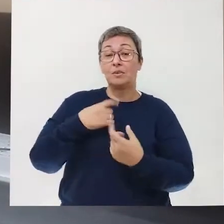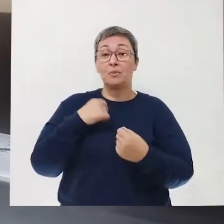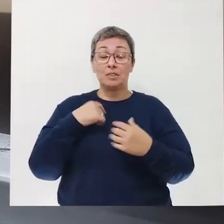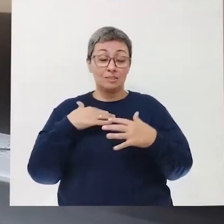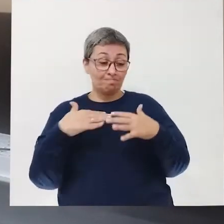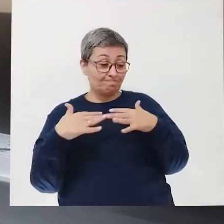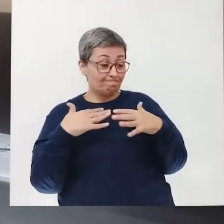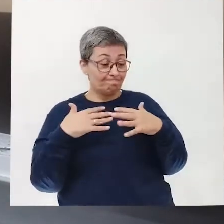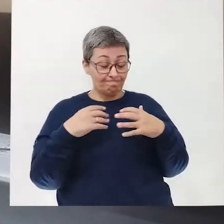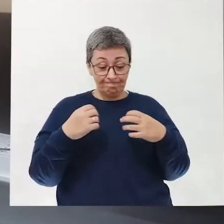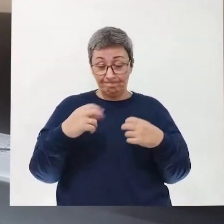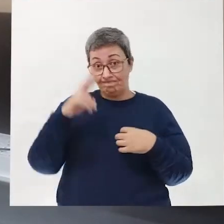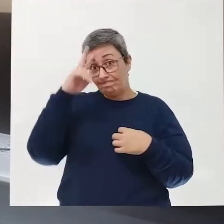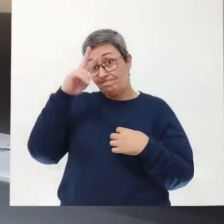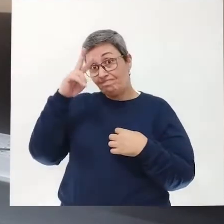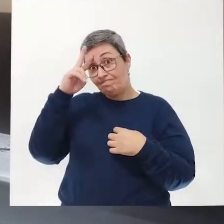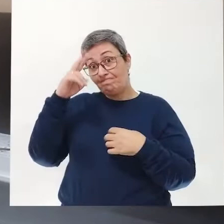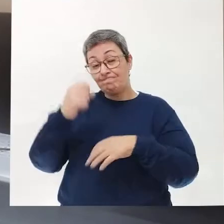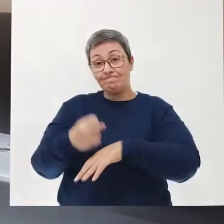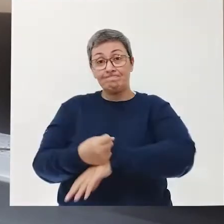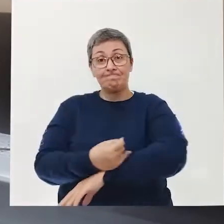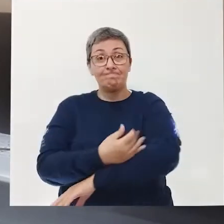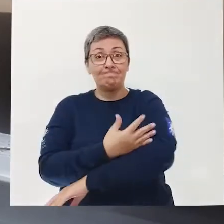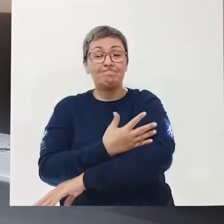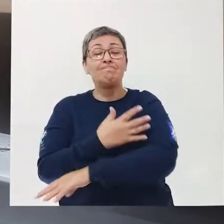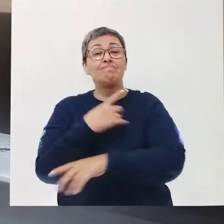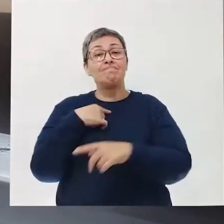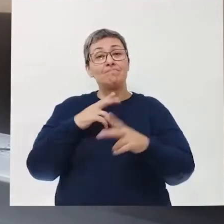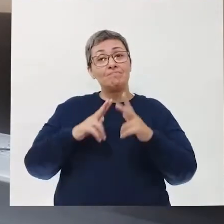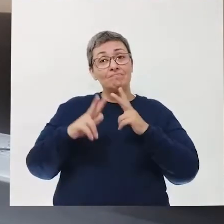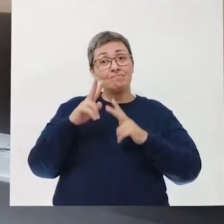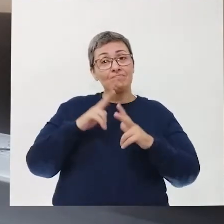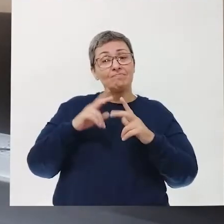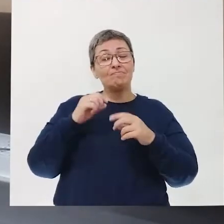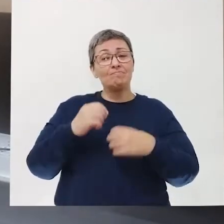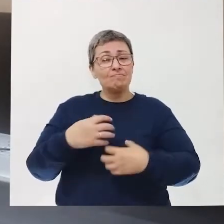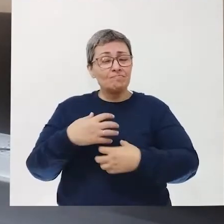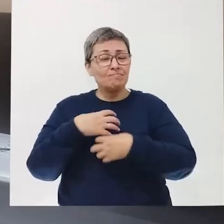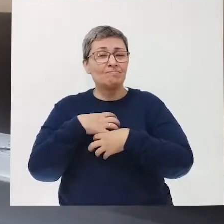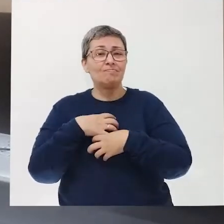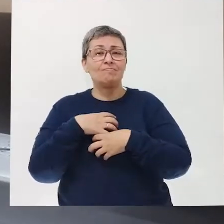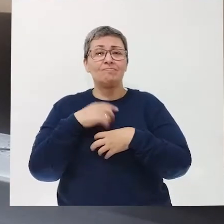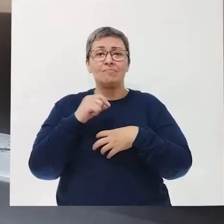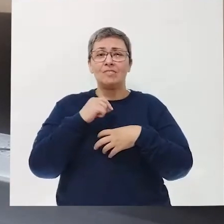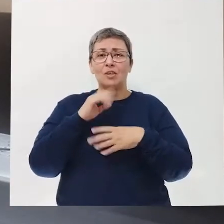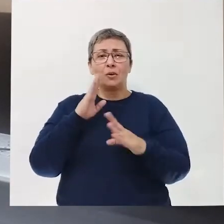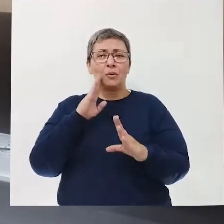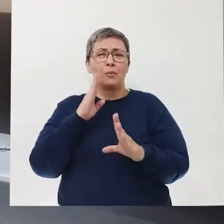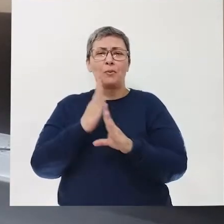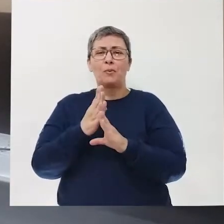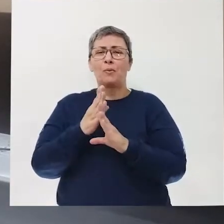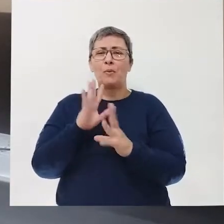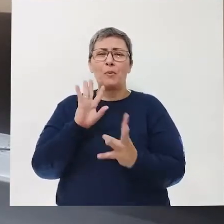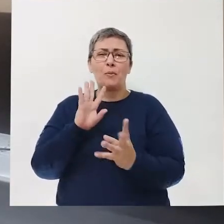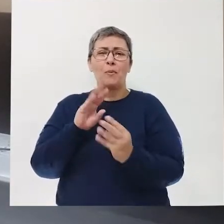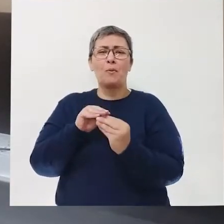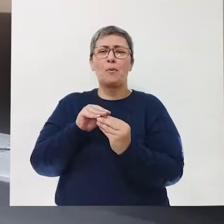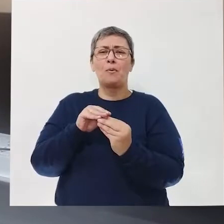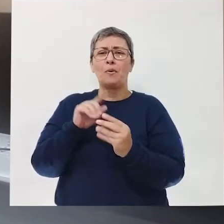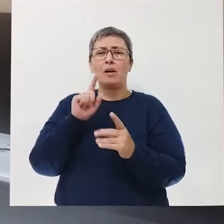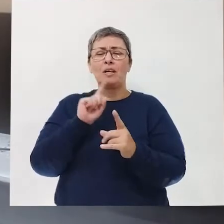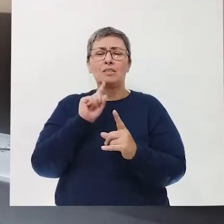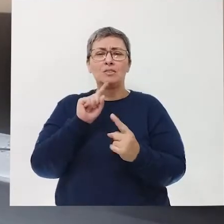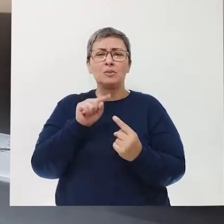mexem e despertam as nossas emoções. Eles trazem à tona sentimentos diretamente ligados